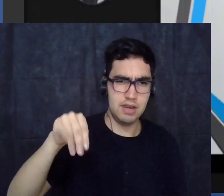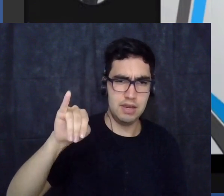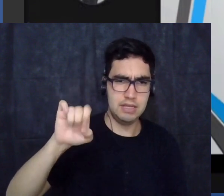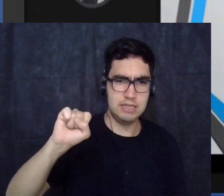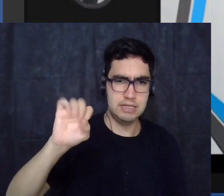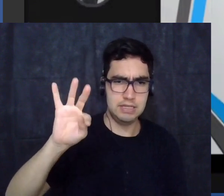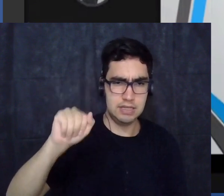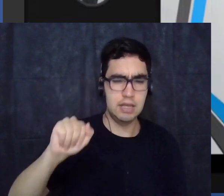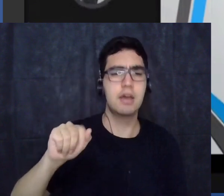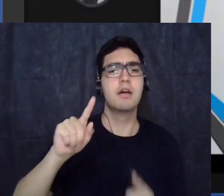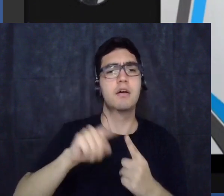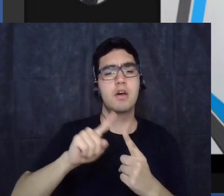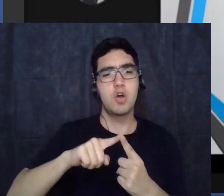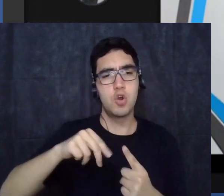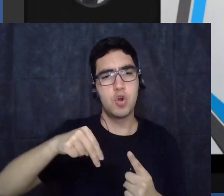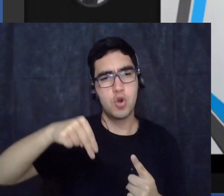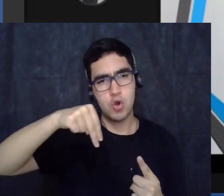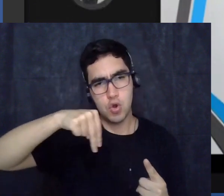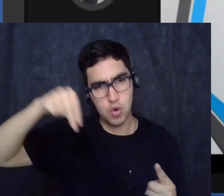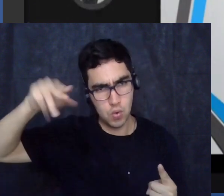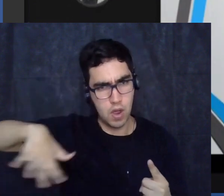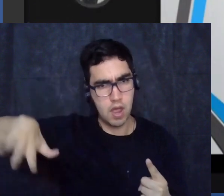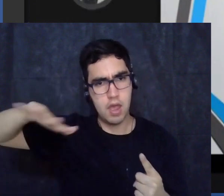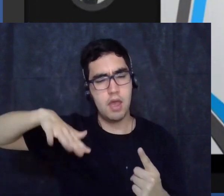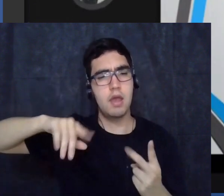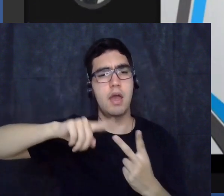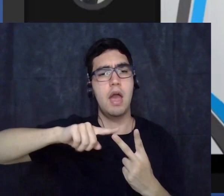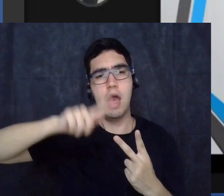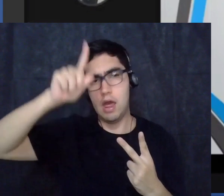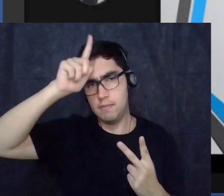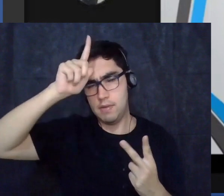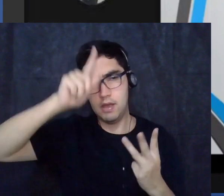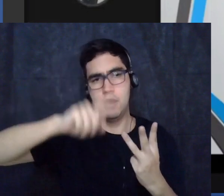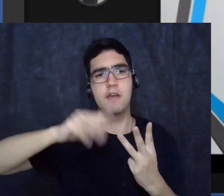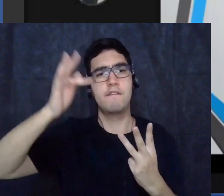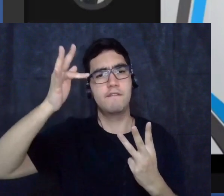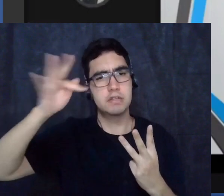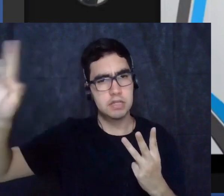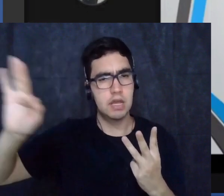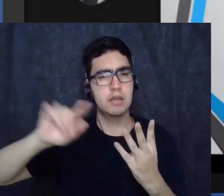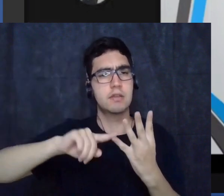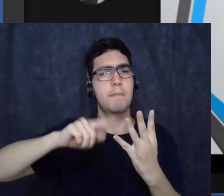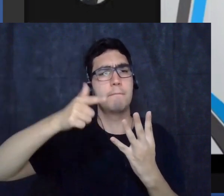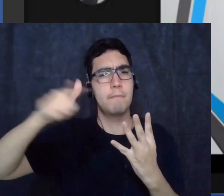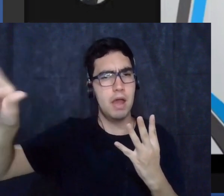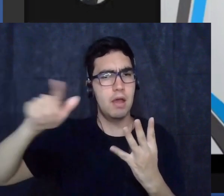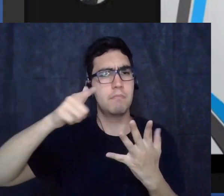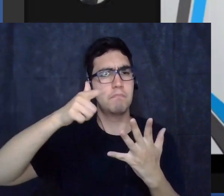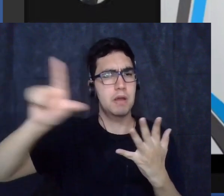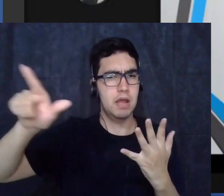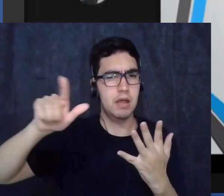refletiam de como eliminar os indigentes